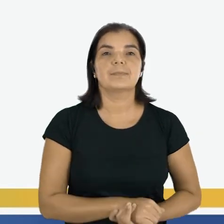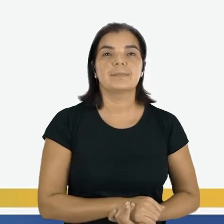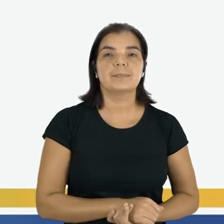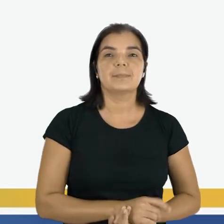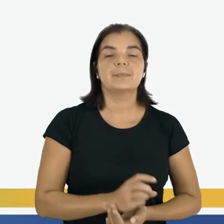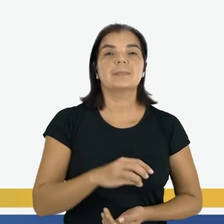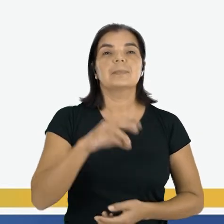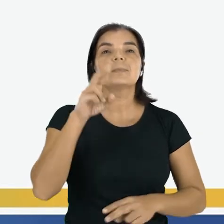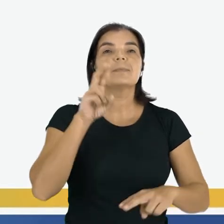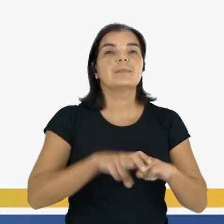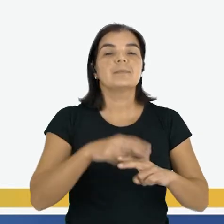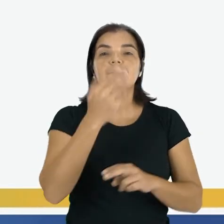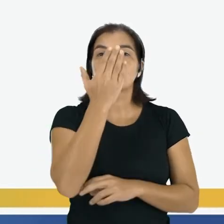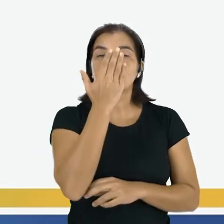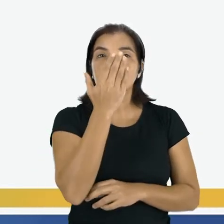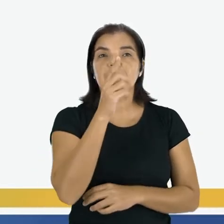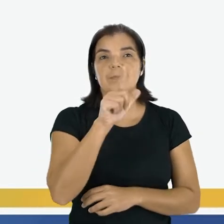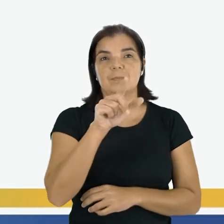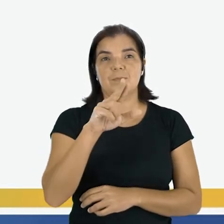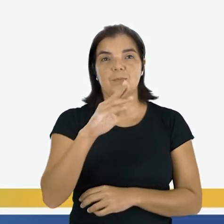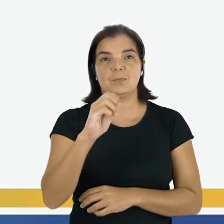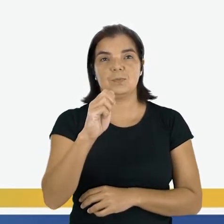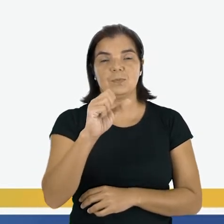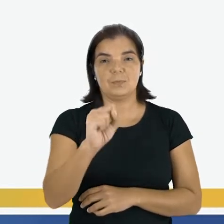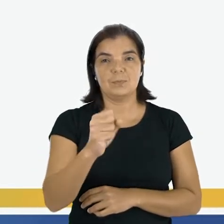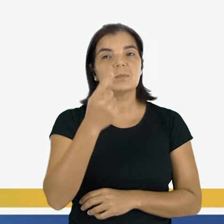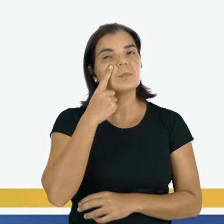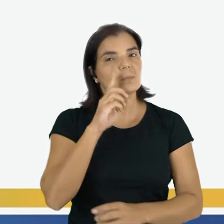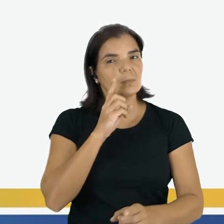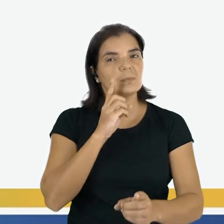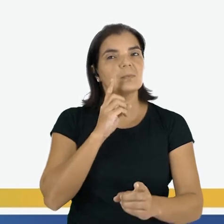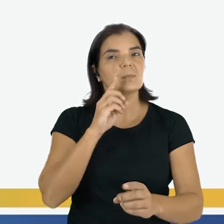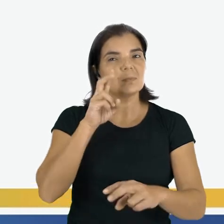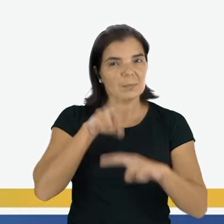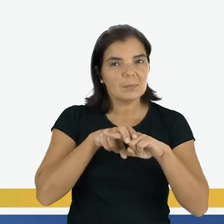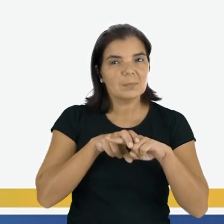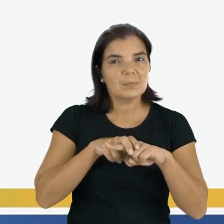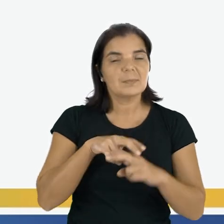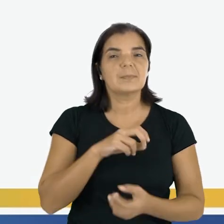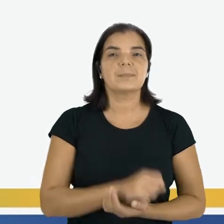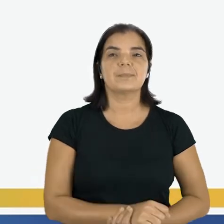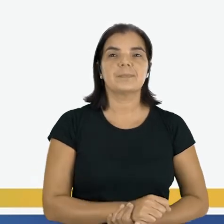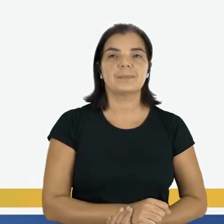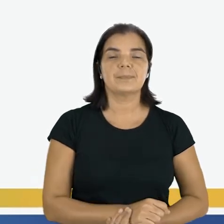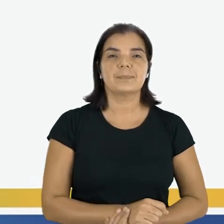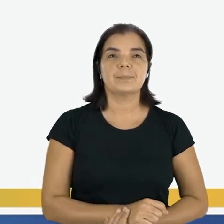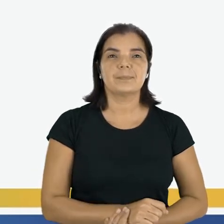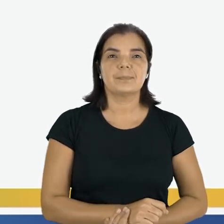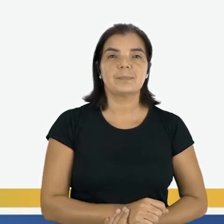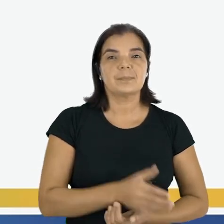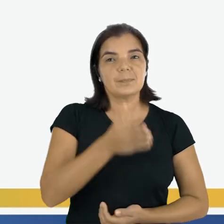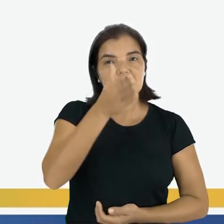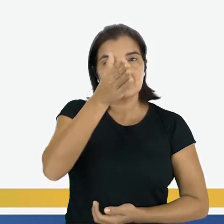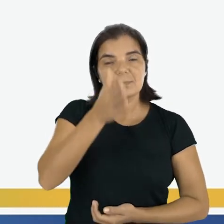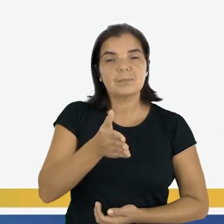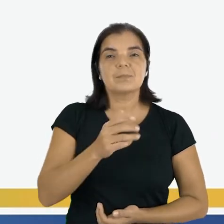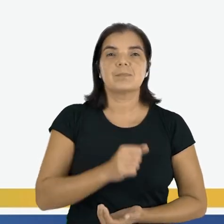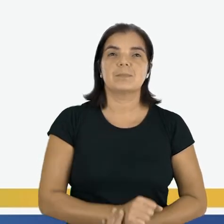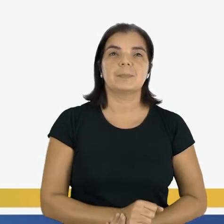Quem senta-se à frente de Lucas? Você já localizou onde o Lucas está? Lucas está bem no meio.